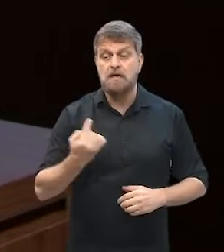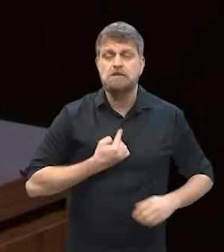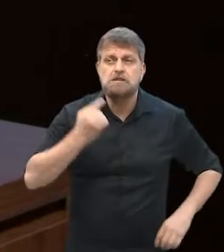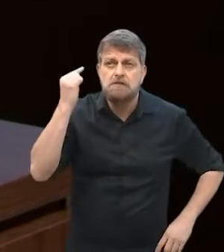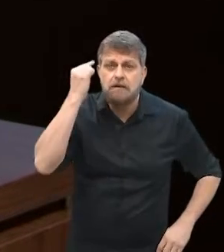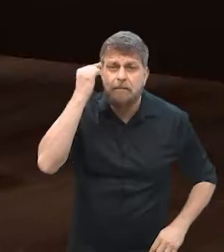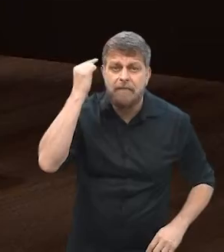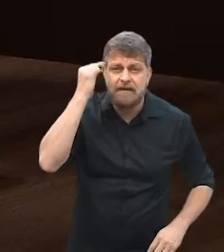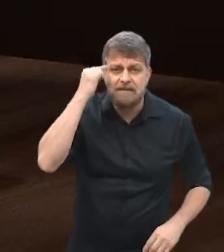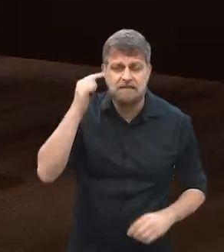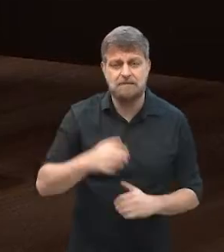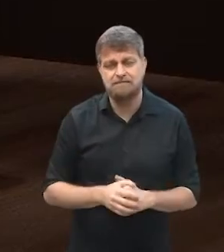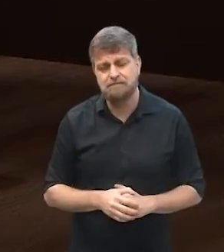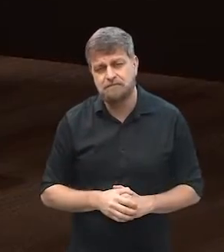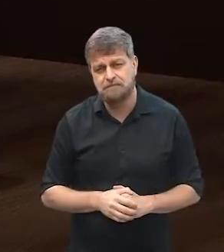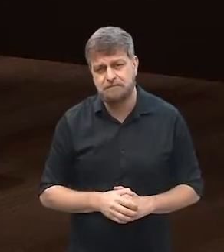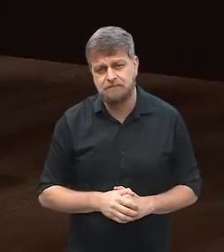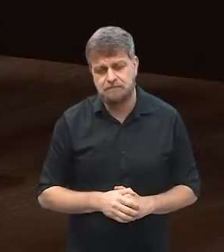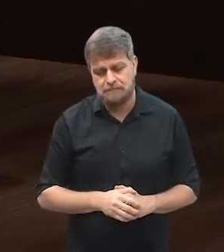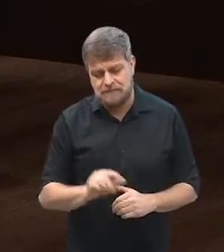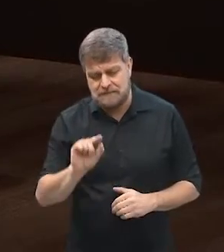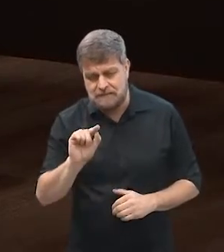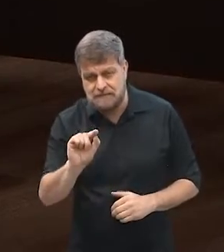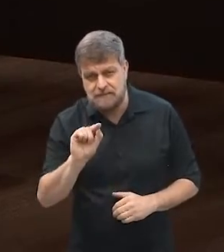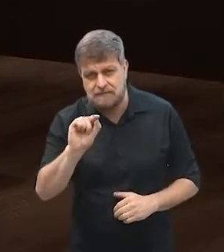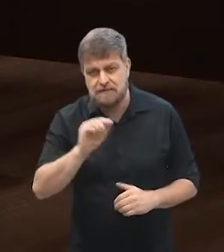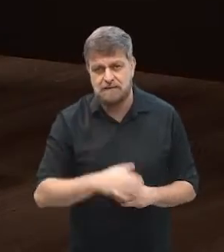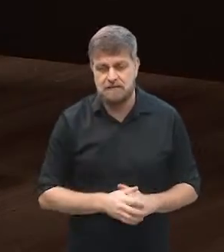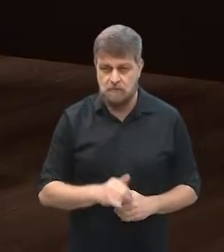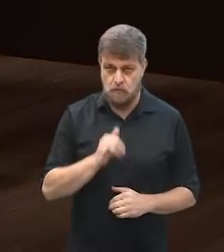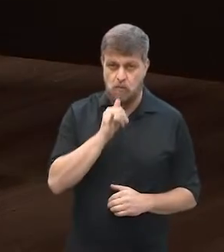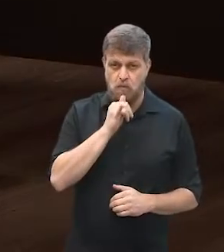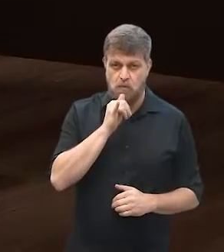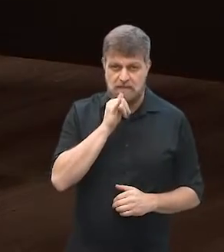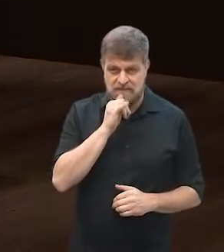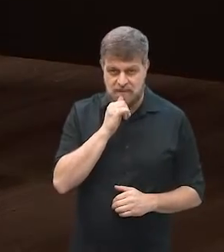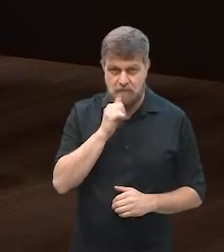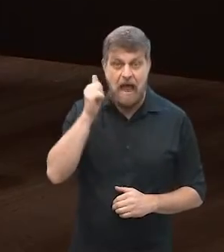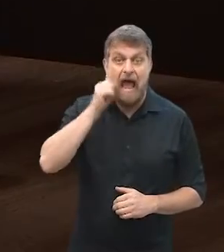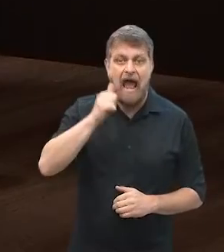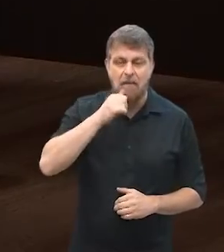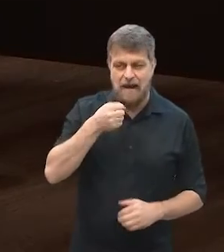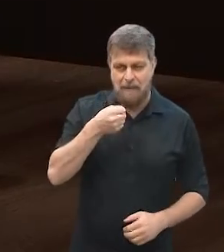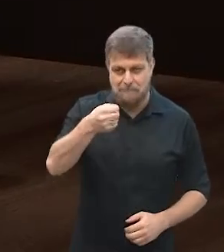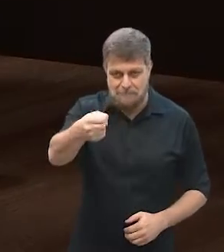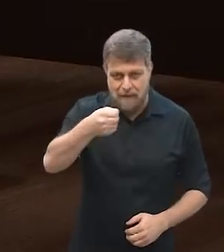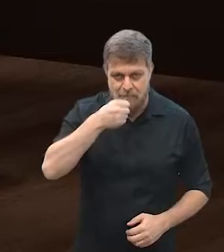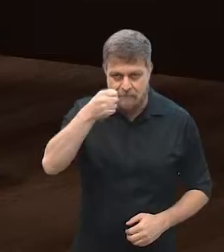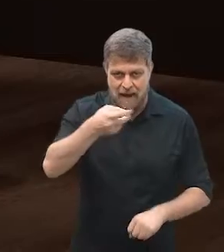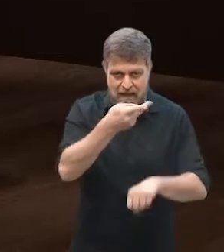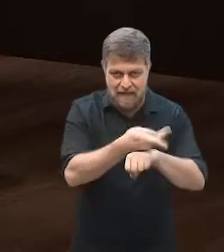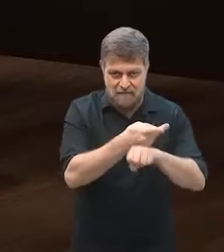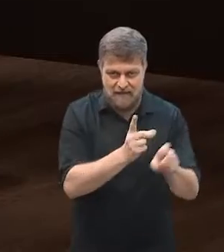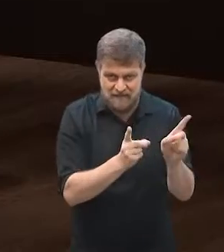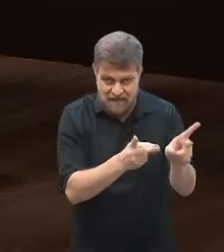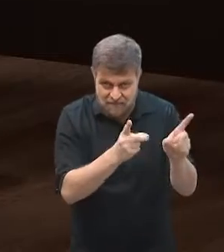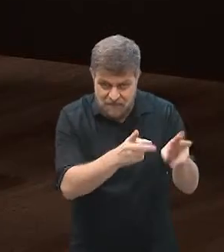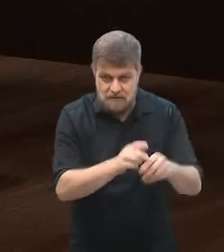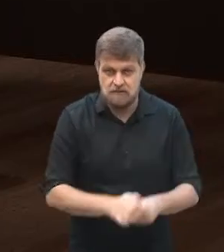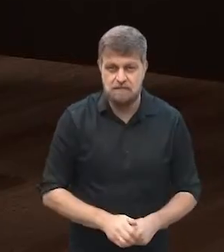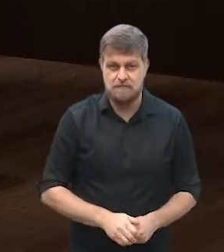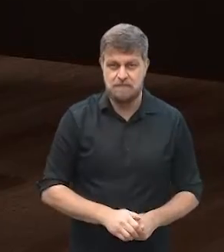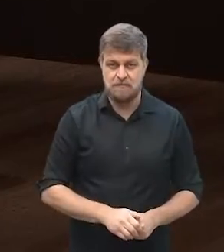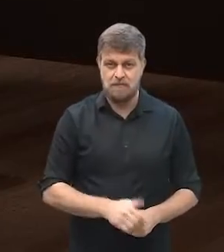pensar que, até no exemplo da nossa entrevistada do bloco anterior, ela, a segunda